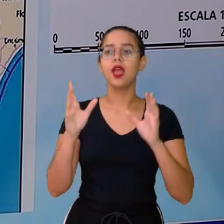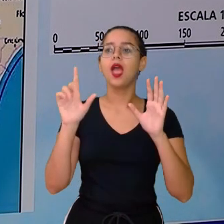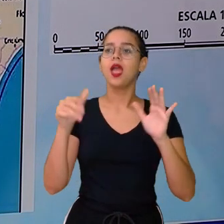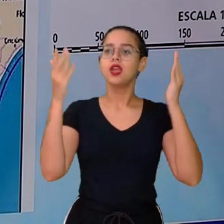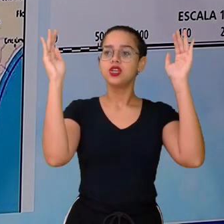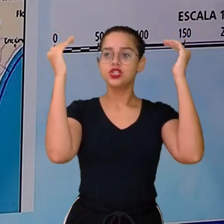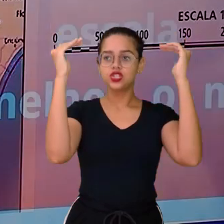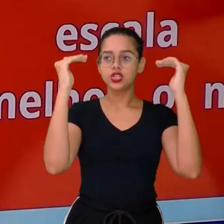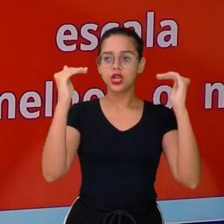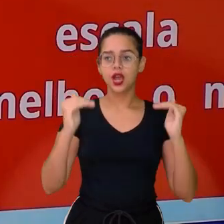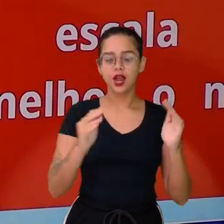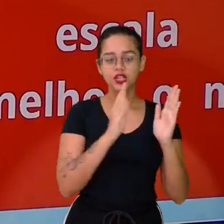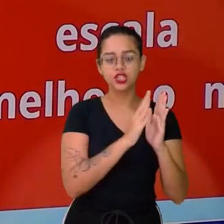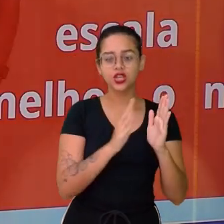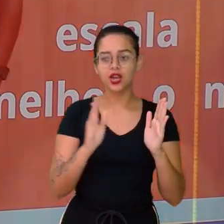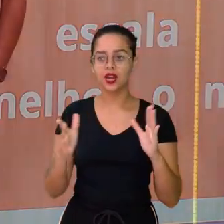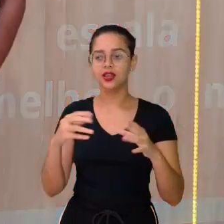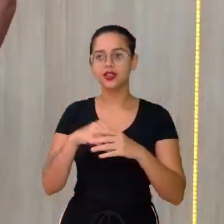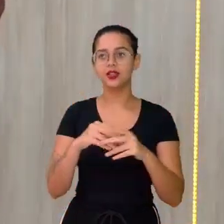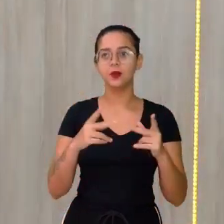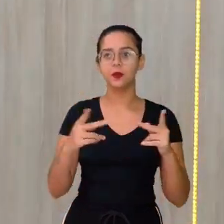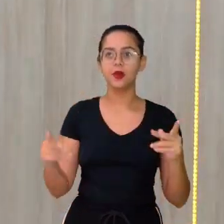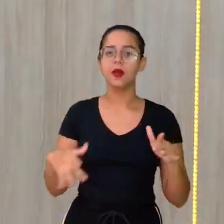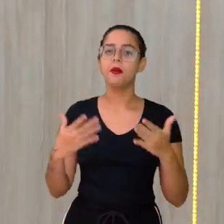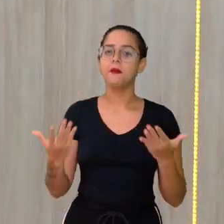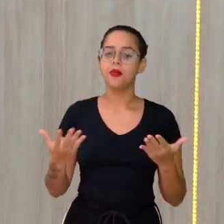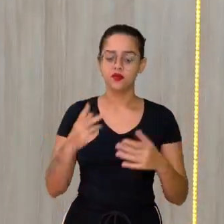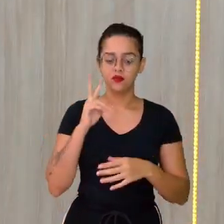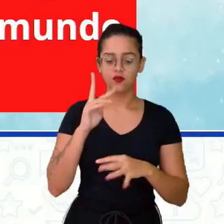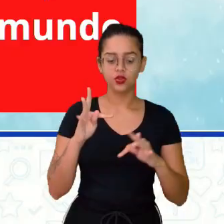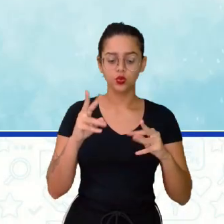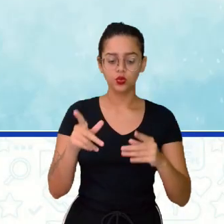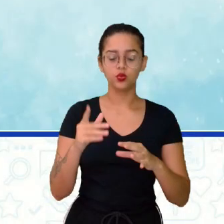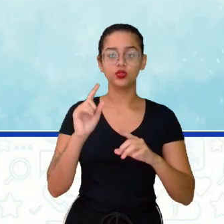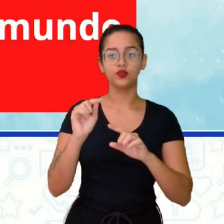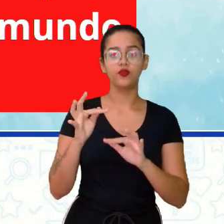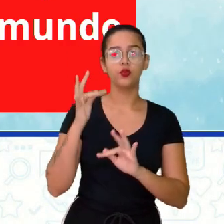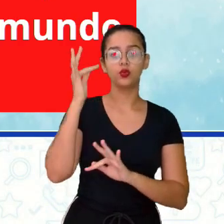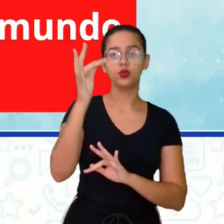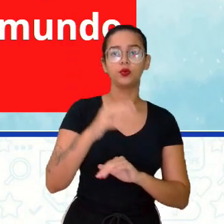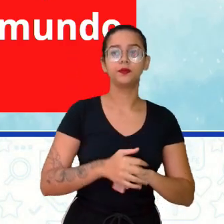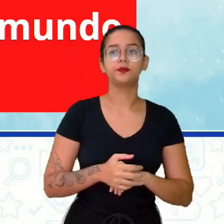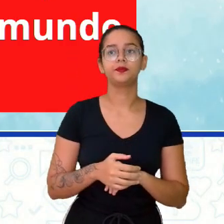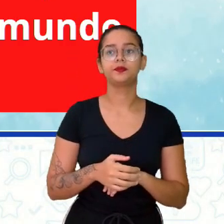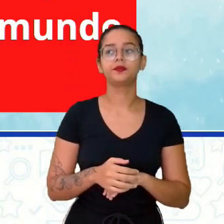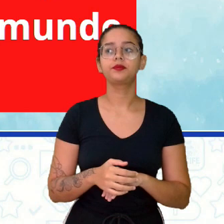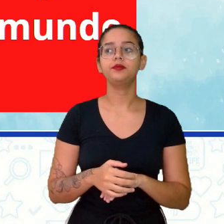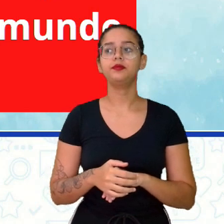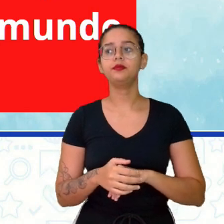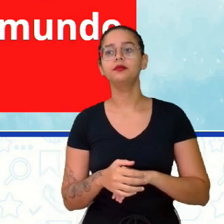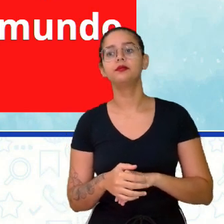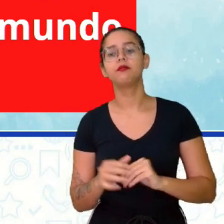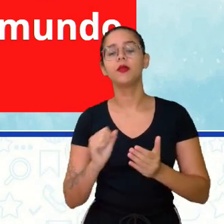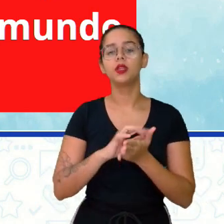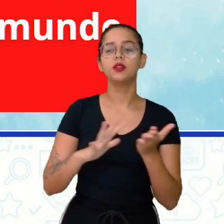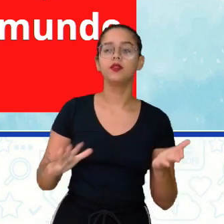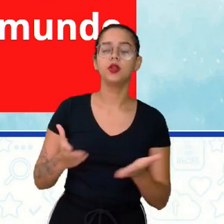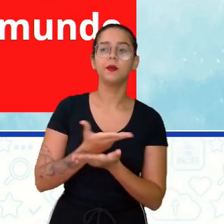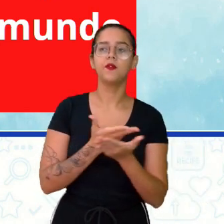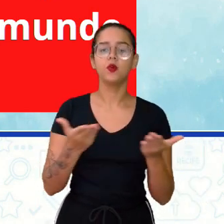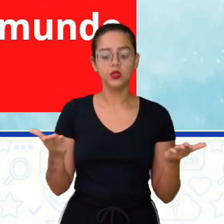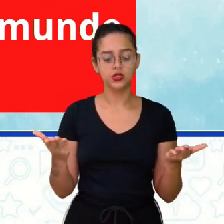no mapa. Mas a gente vai aprender tudo isso em breve. Ó, vai chegar aqui... É isso mesmo. Vai chegar aqui uma